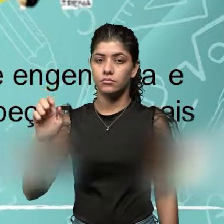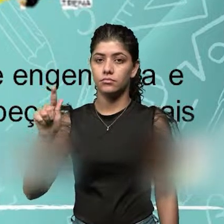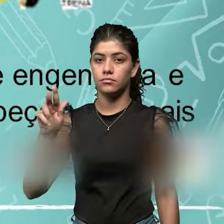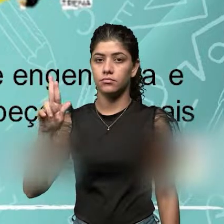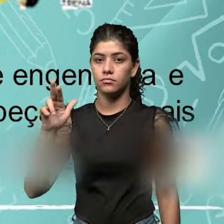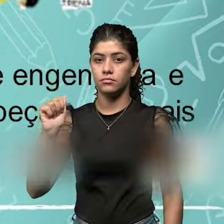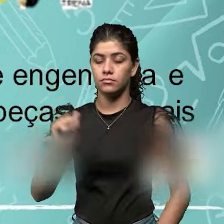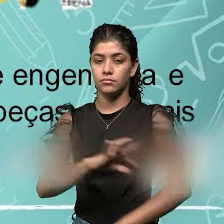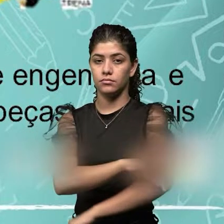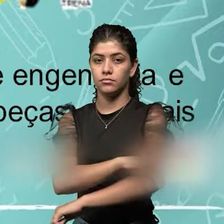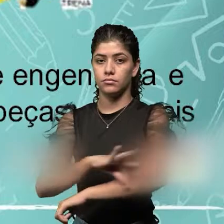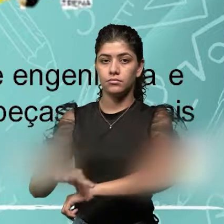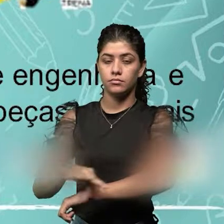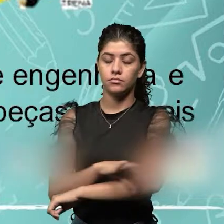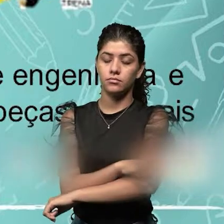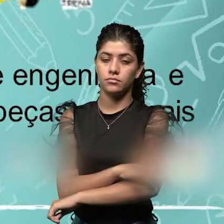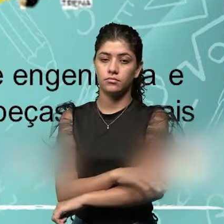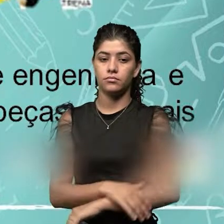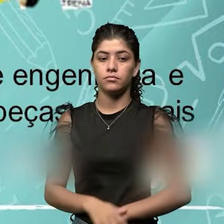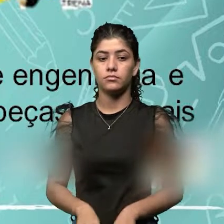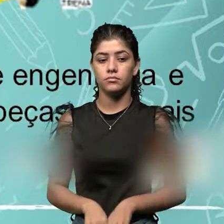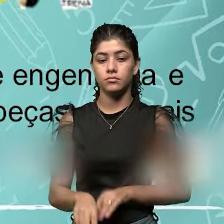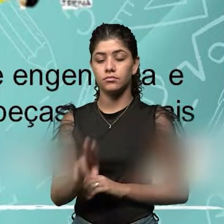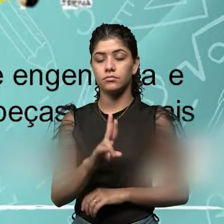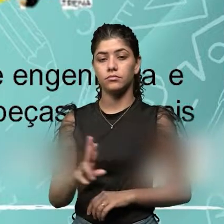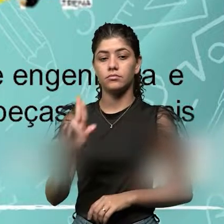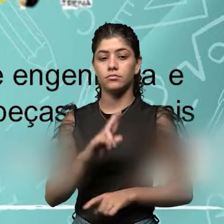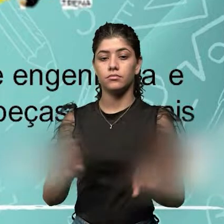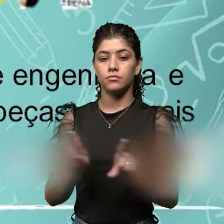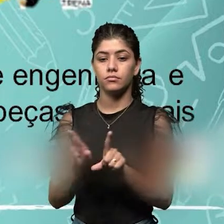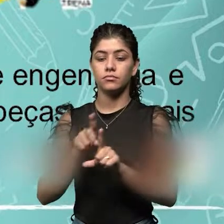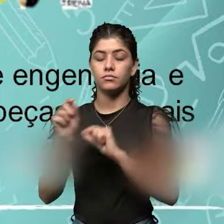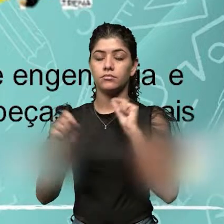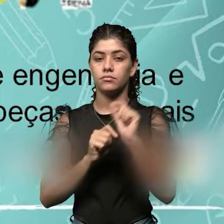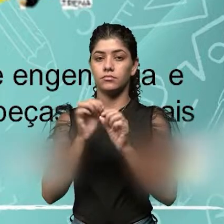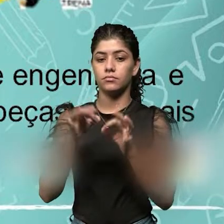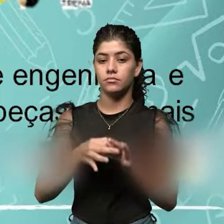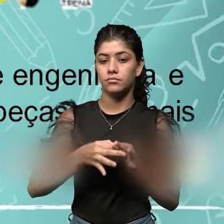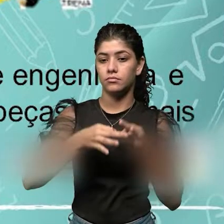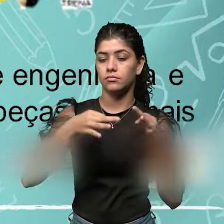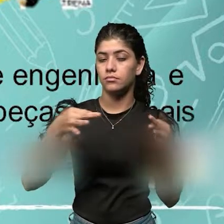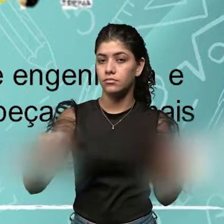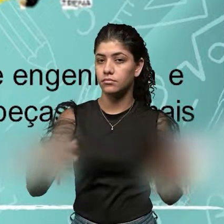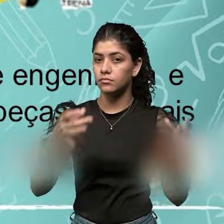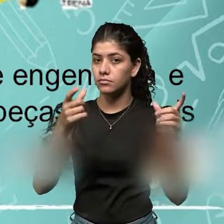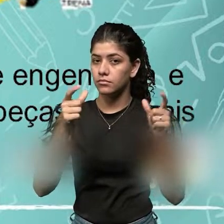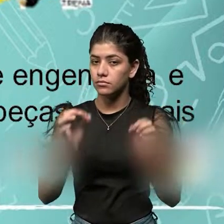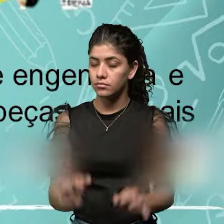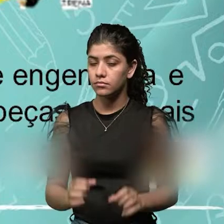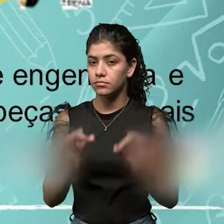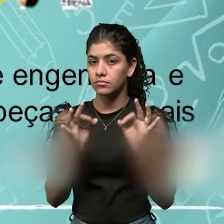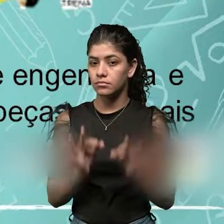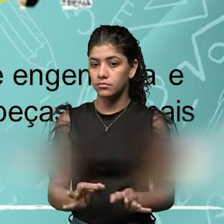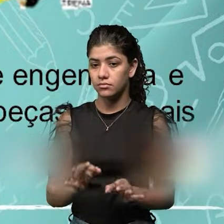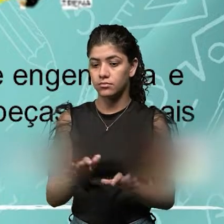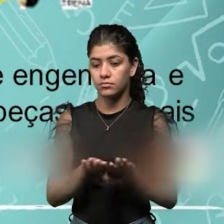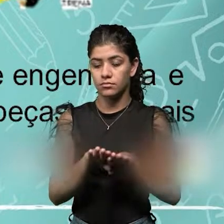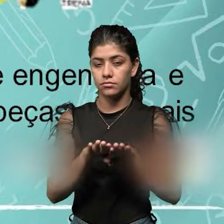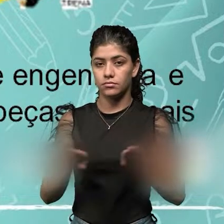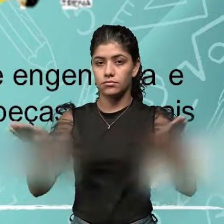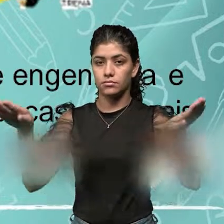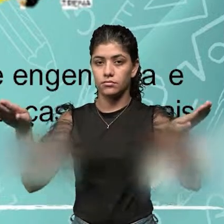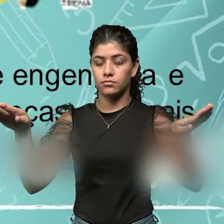dimensional, são utilizadas para medir precisão as dimensões de uma superfície,